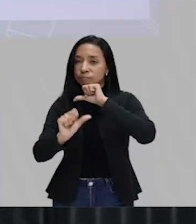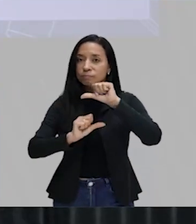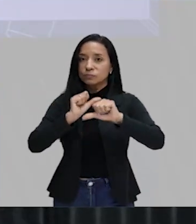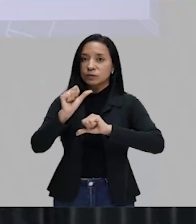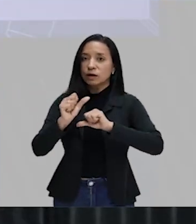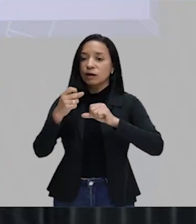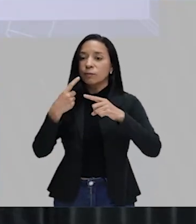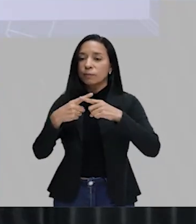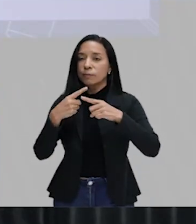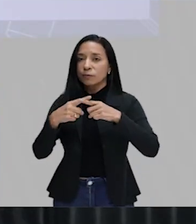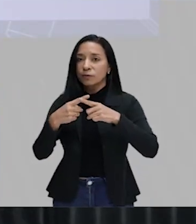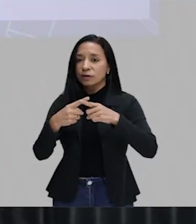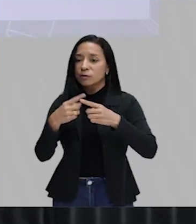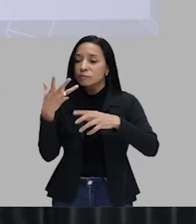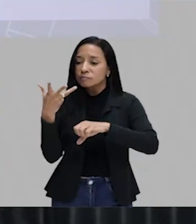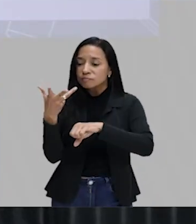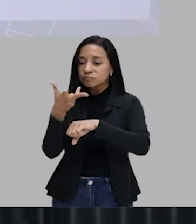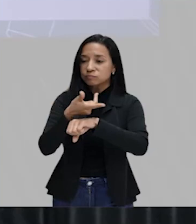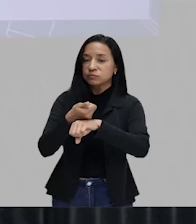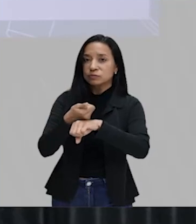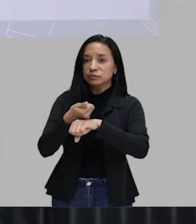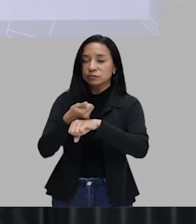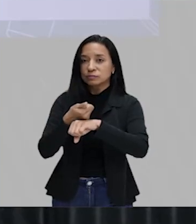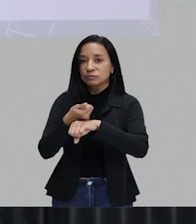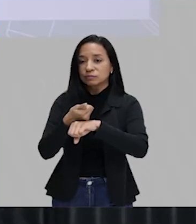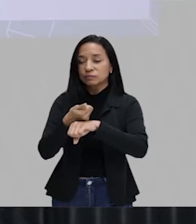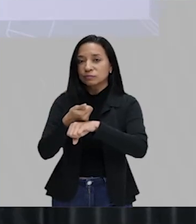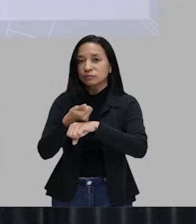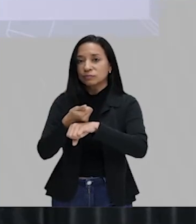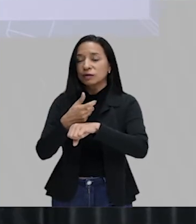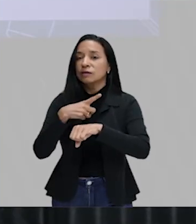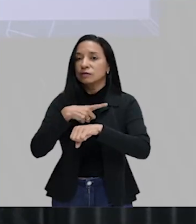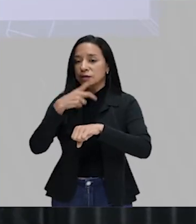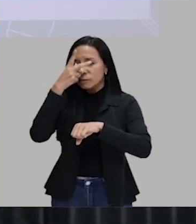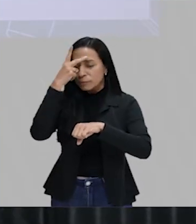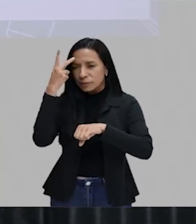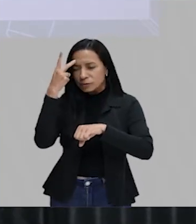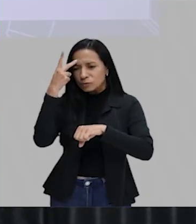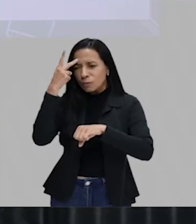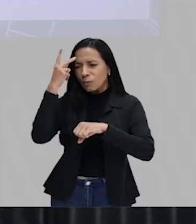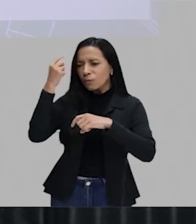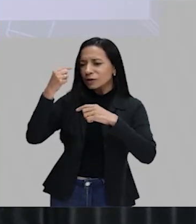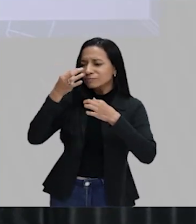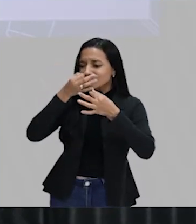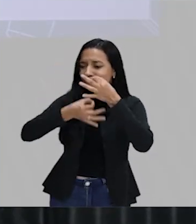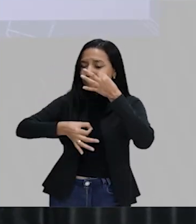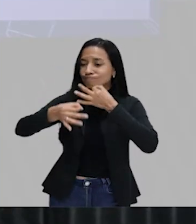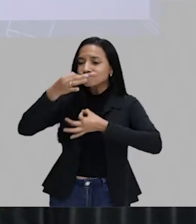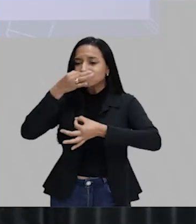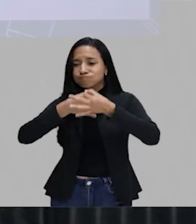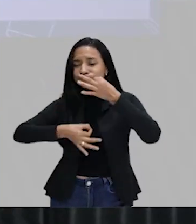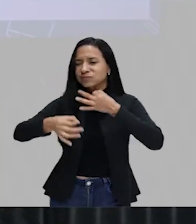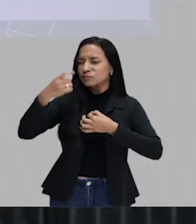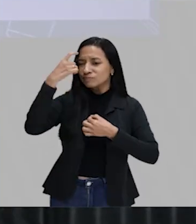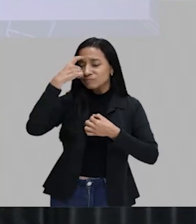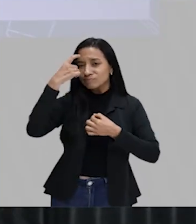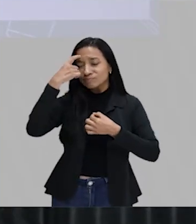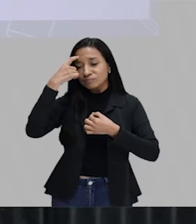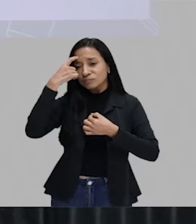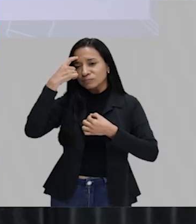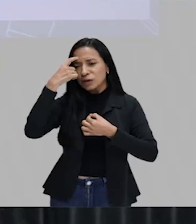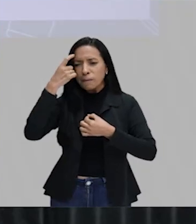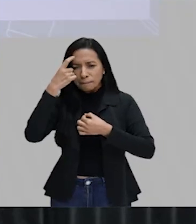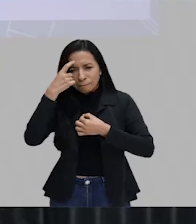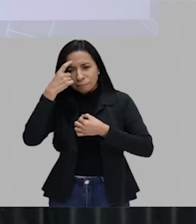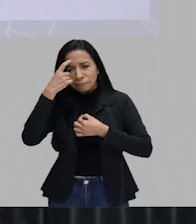por causa de uma persuasão. Tem gente que defende ideia, assim, que eu fico olhando, é sério, você pensa desse jeito